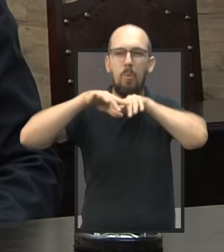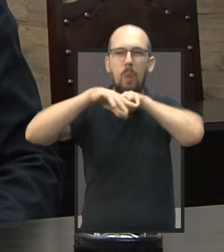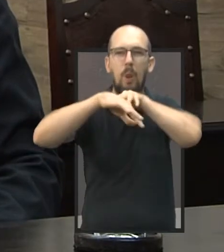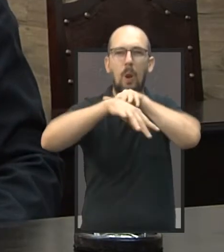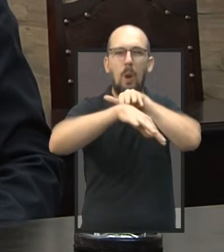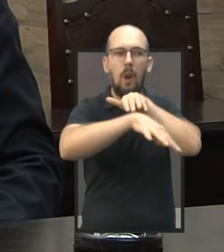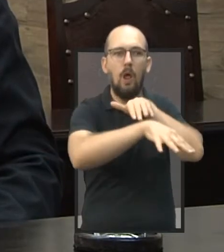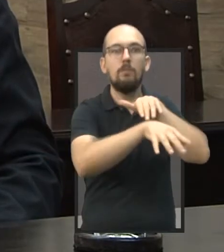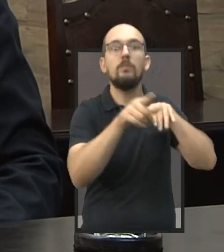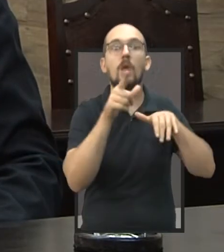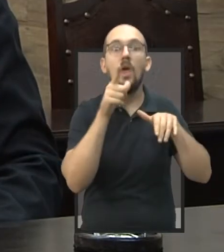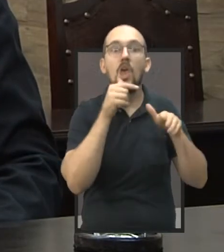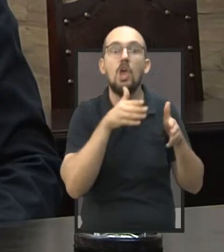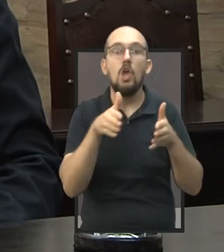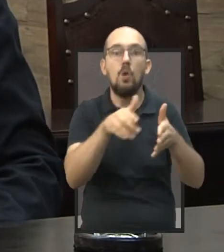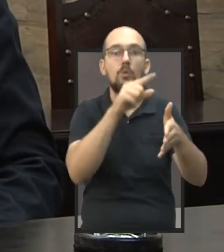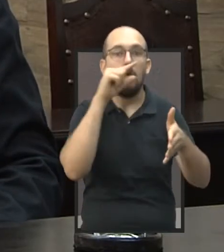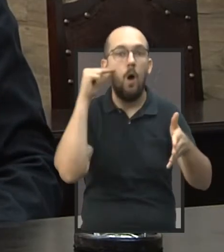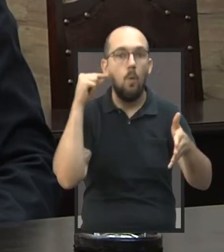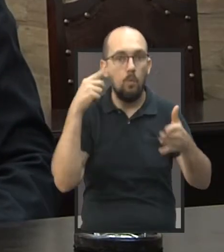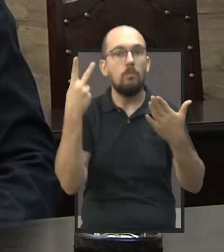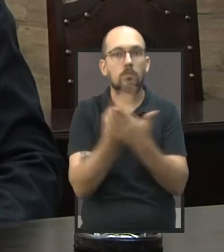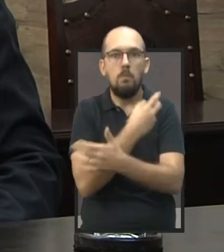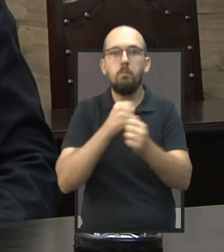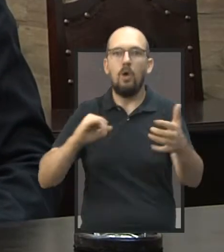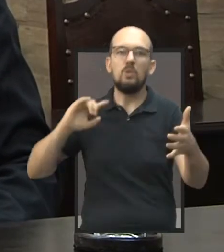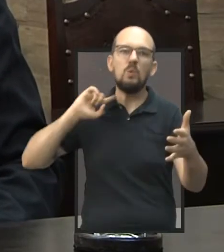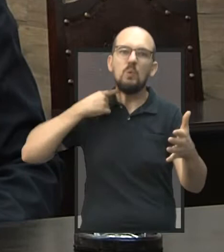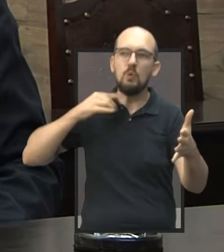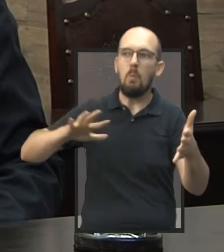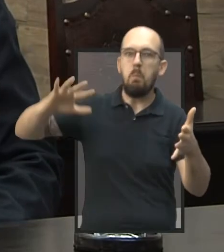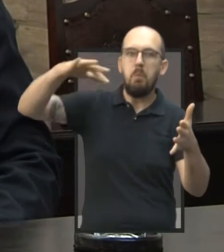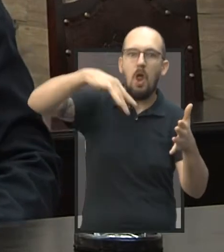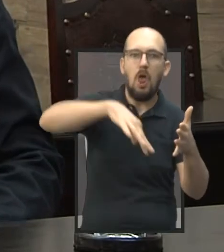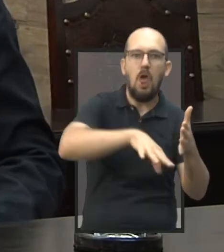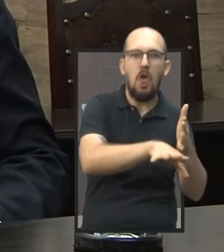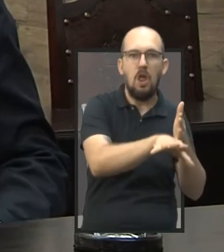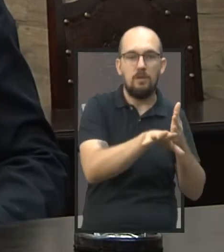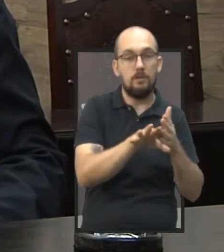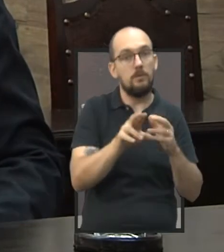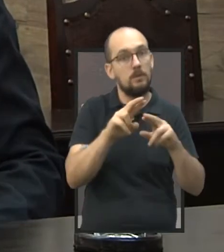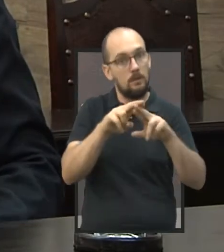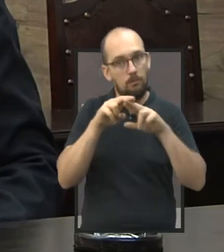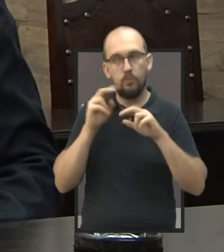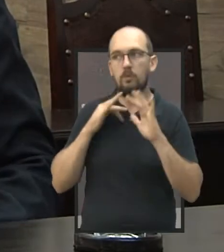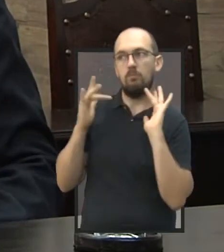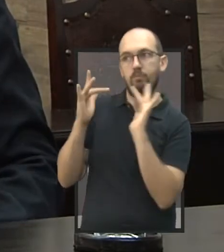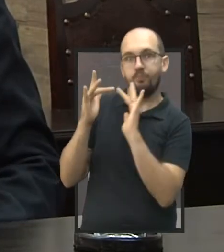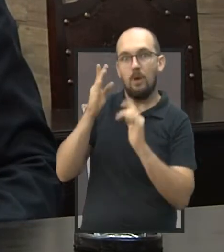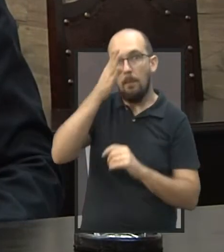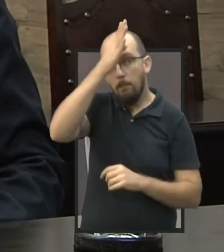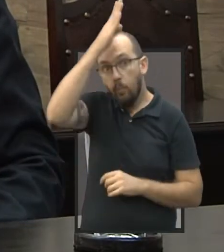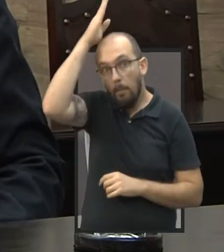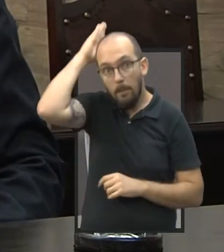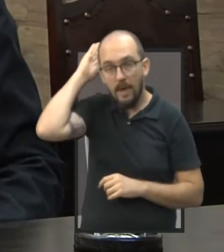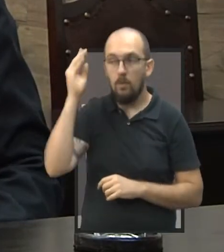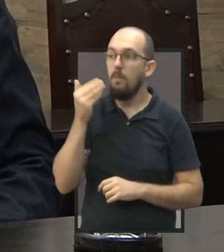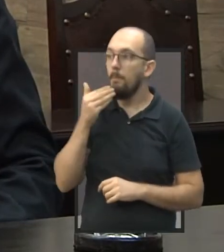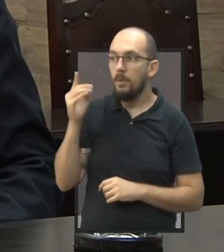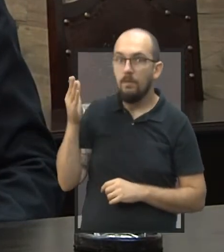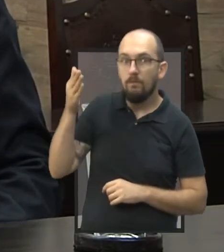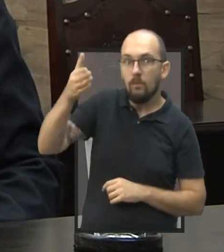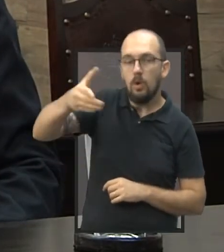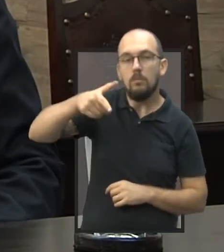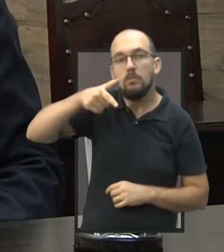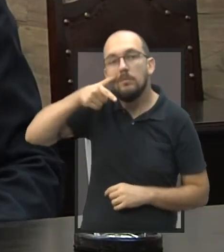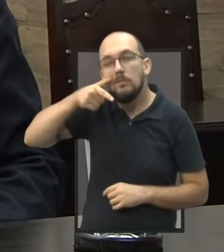situação. Então, eu entrei em contato com o corpo de bombeiros, não foi feita uma vistoria técnica, eu só pedi para eles irem lá no local